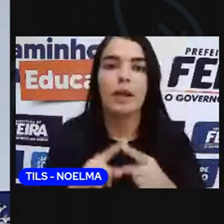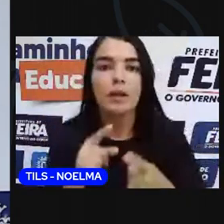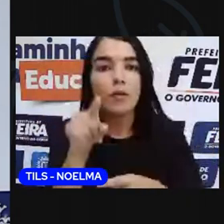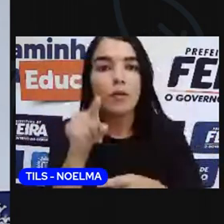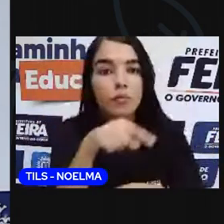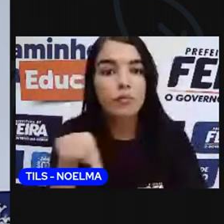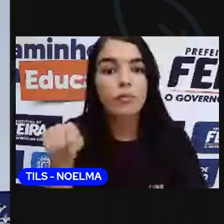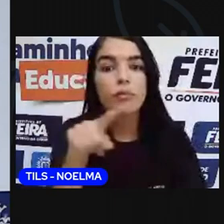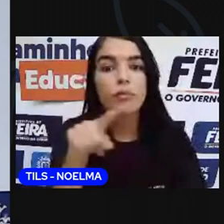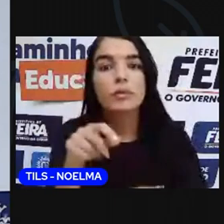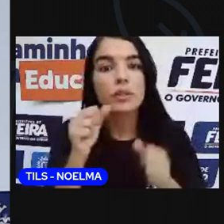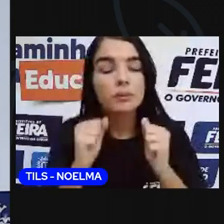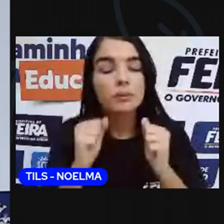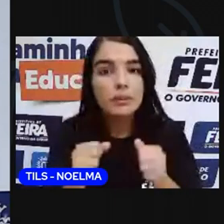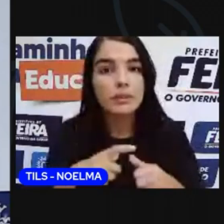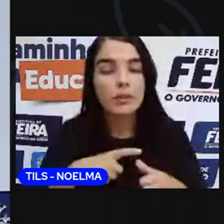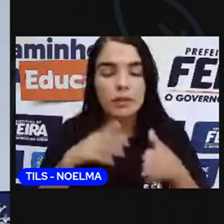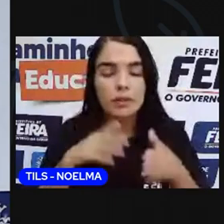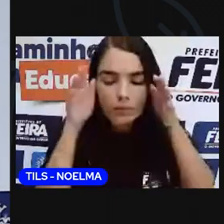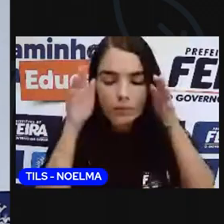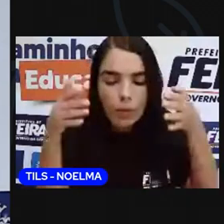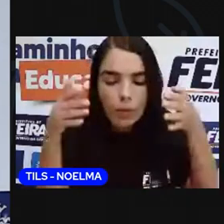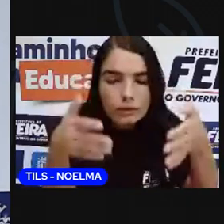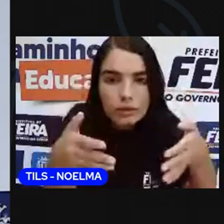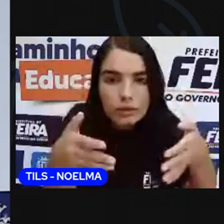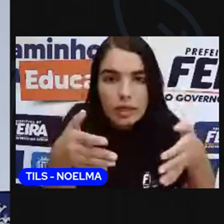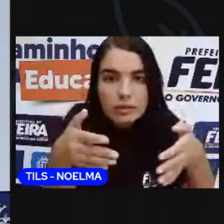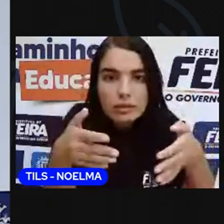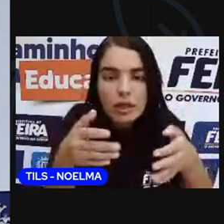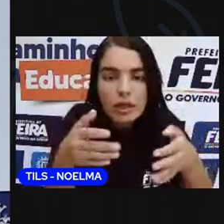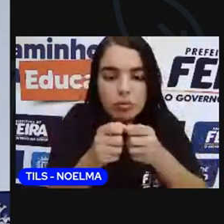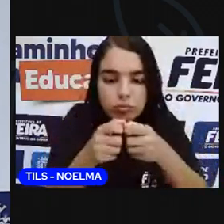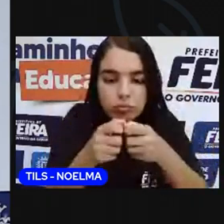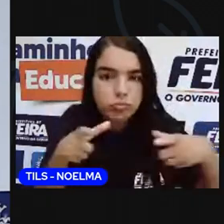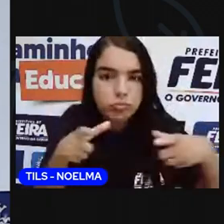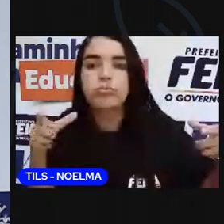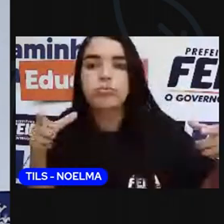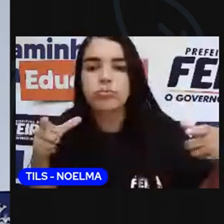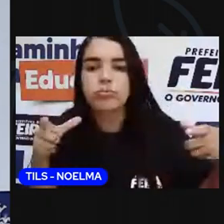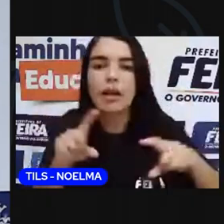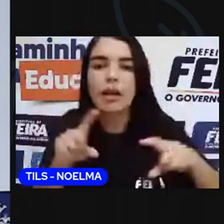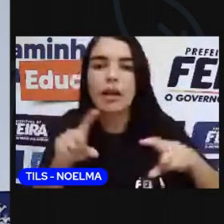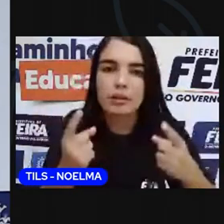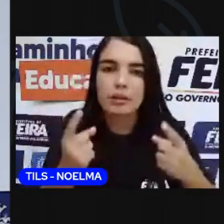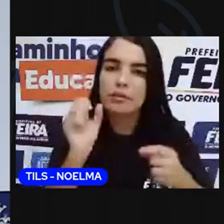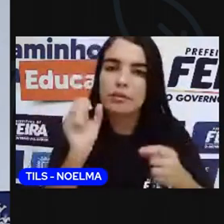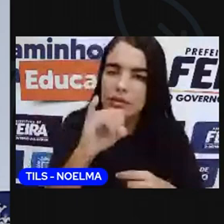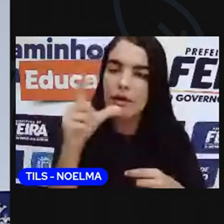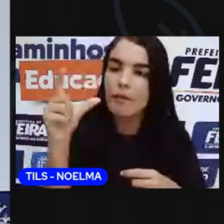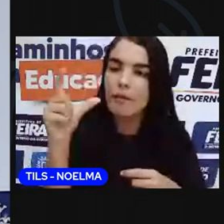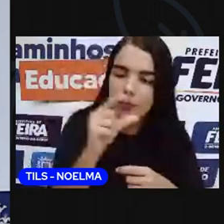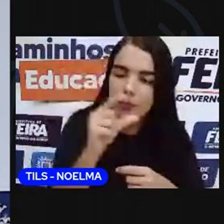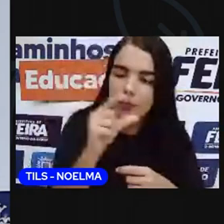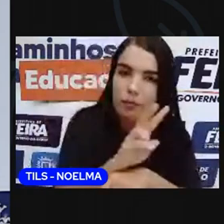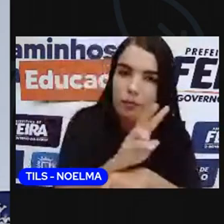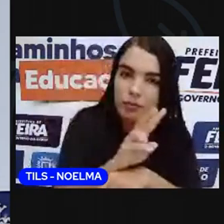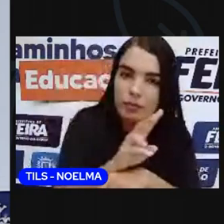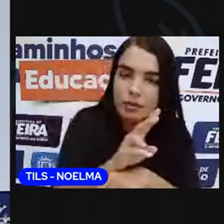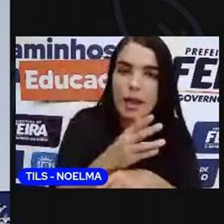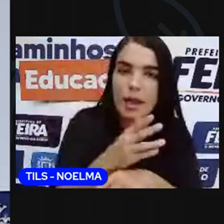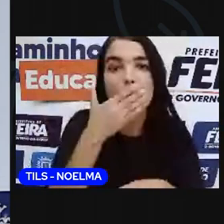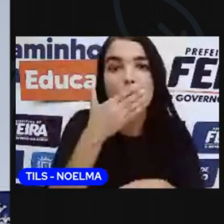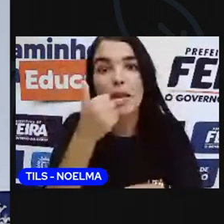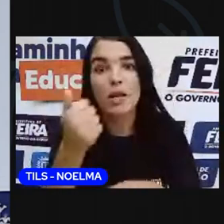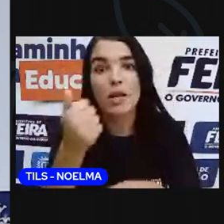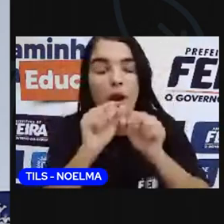vão conseguir se concentrar em um tempo muito extenso, né? E sendo vídeos mais curtos, além de serem mais claros,